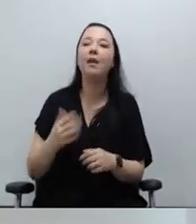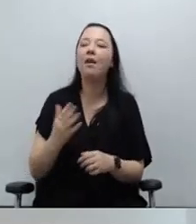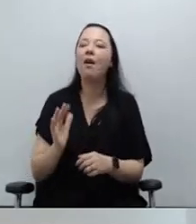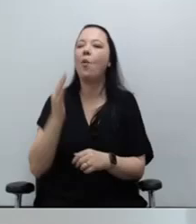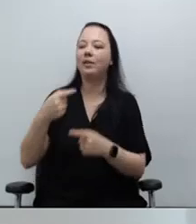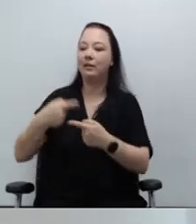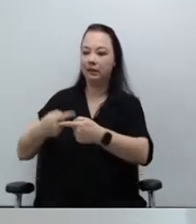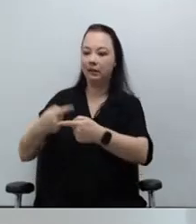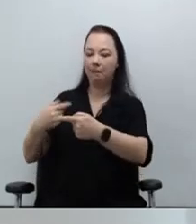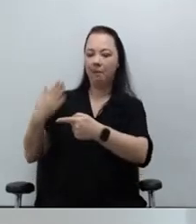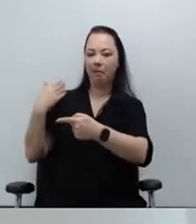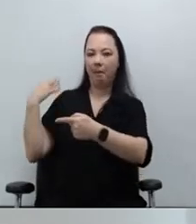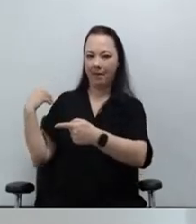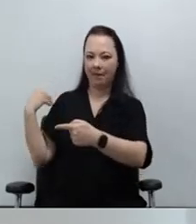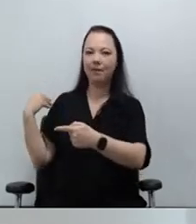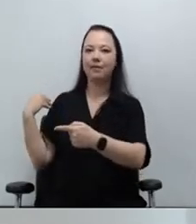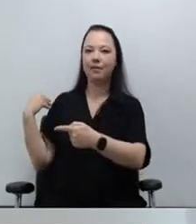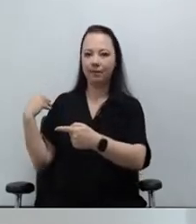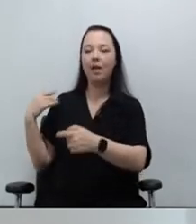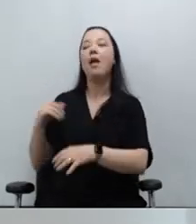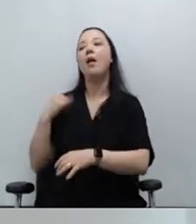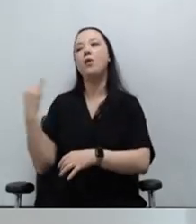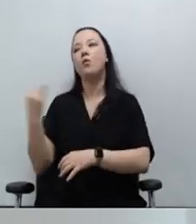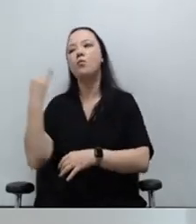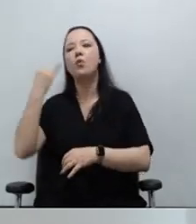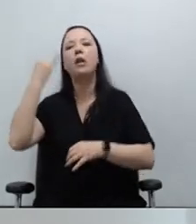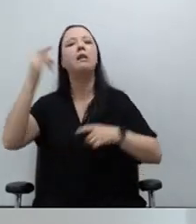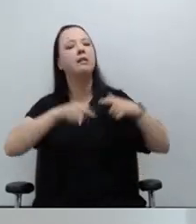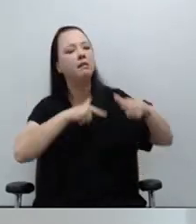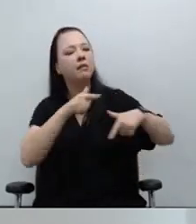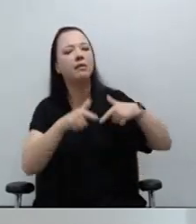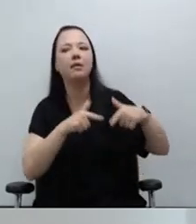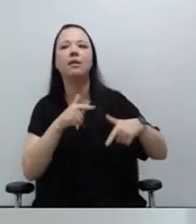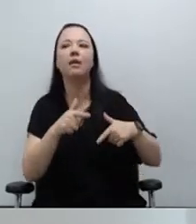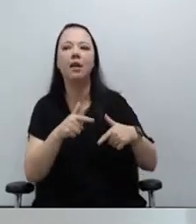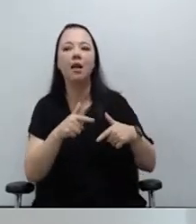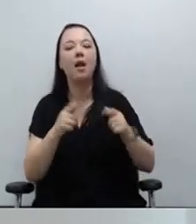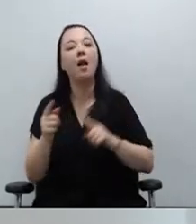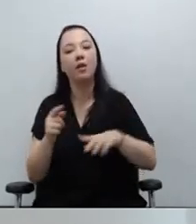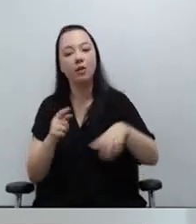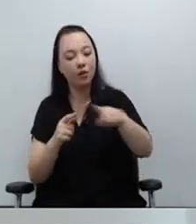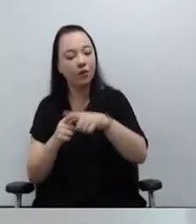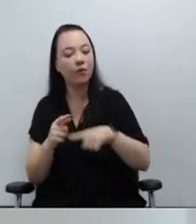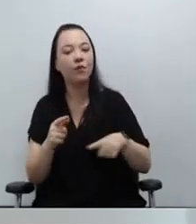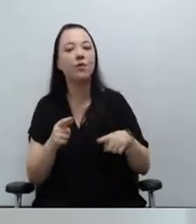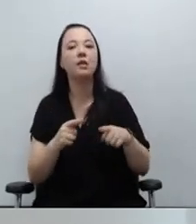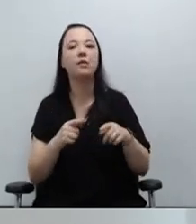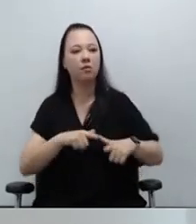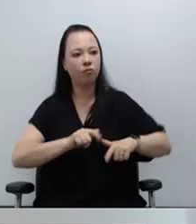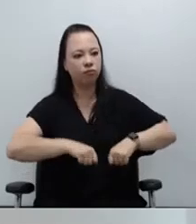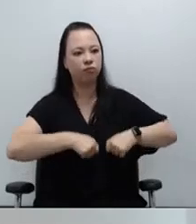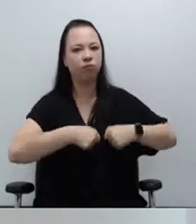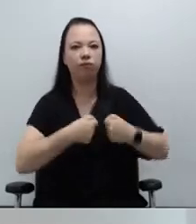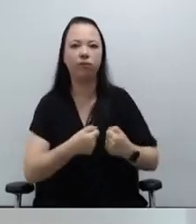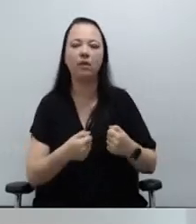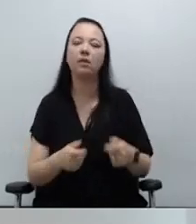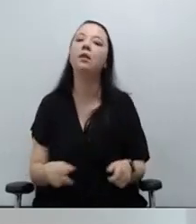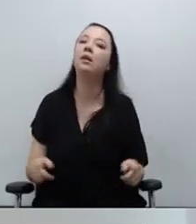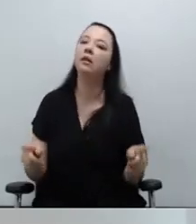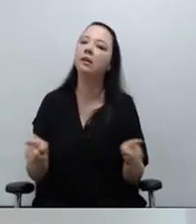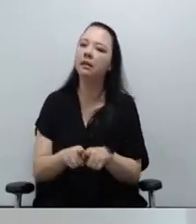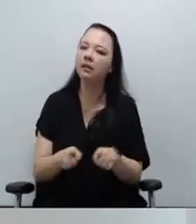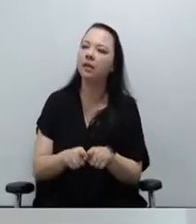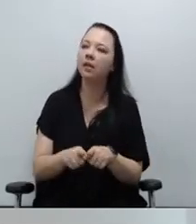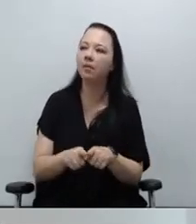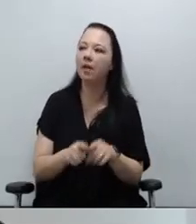tendo em vista a importância de evidenciar o trabalho que a Defensoria presta à população. Mas destacamos que atividades dessas